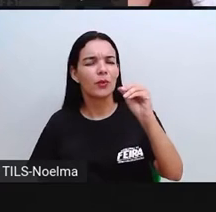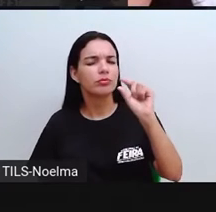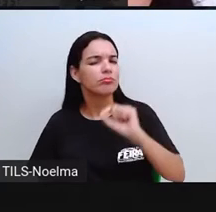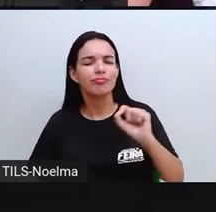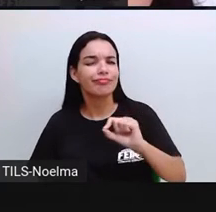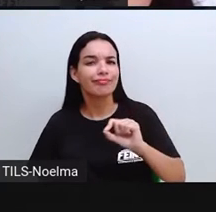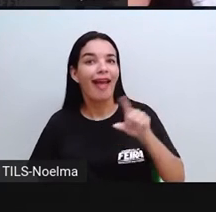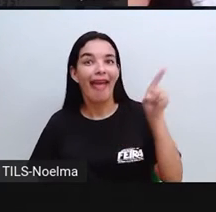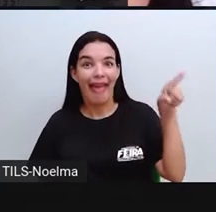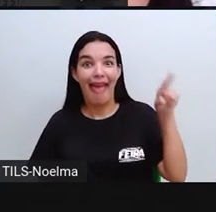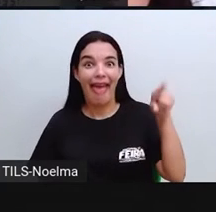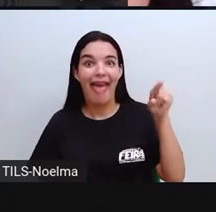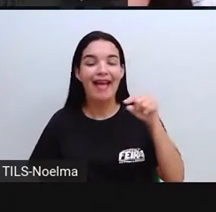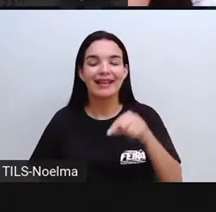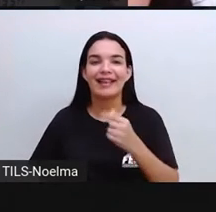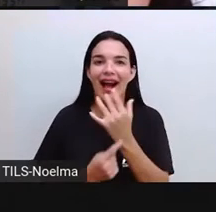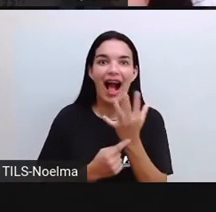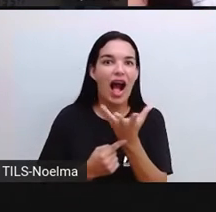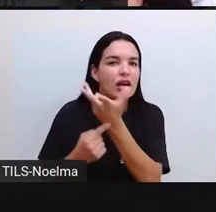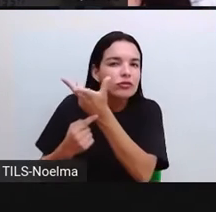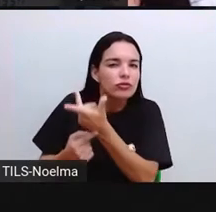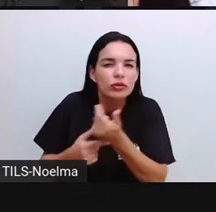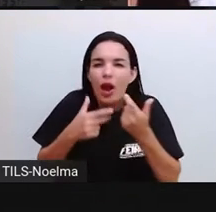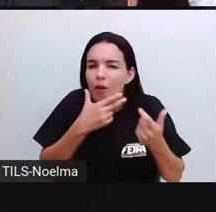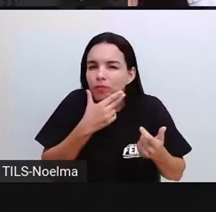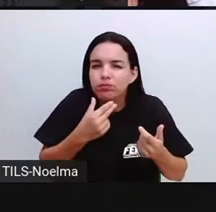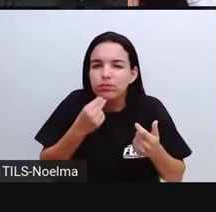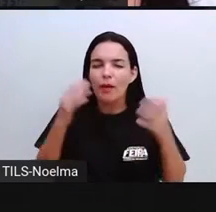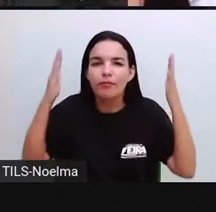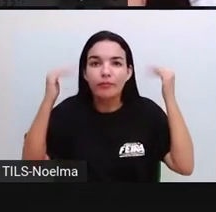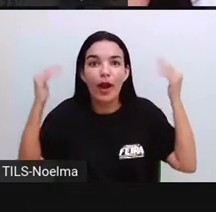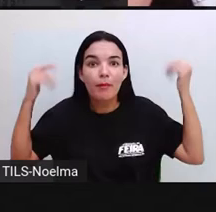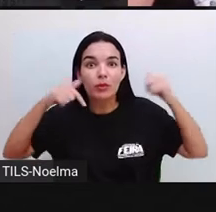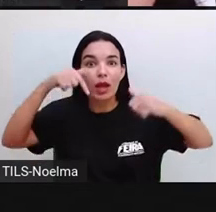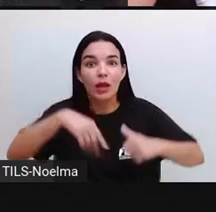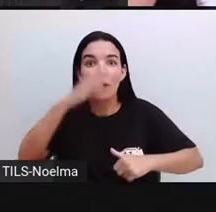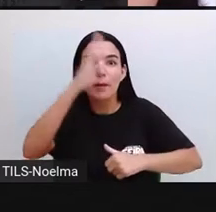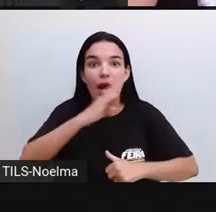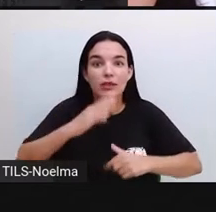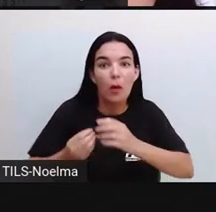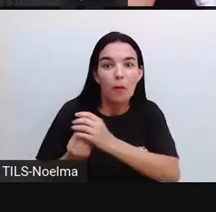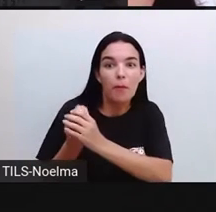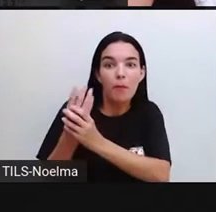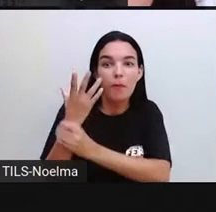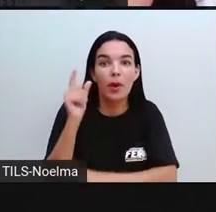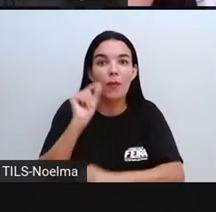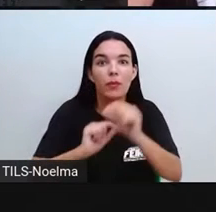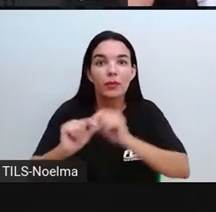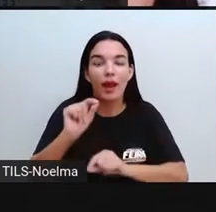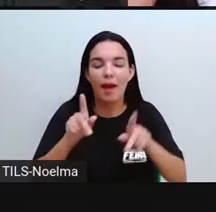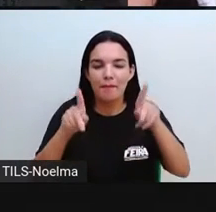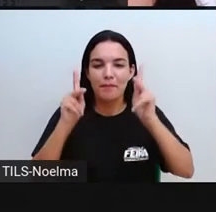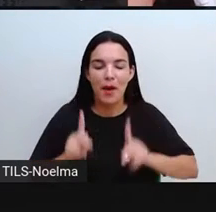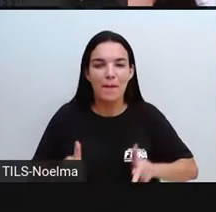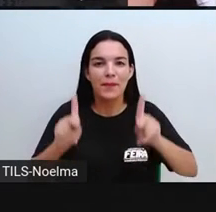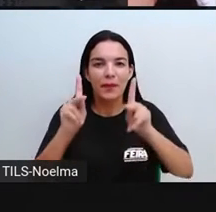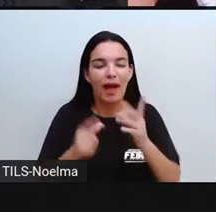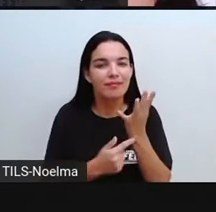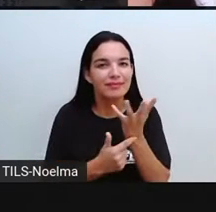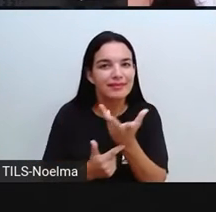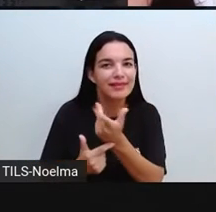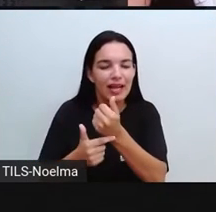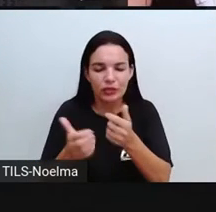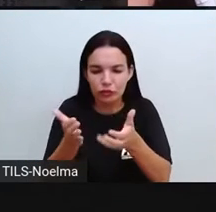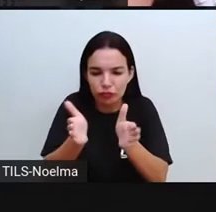considerado um dos maiores artistas da história da arte do barro no Brasil. Ele que nasceu lá no Pernambuco, ele que desde a sua